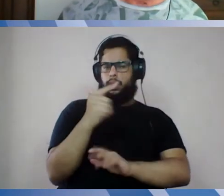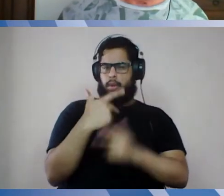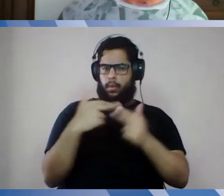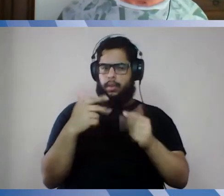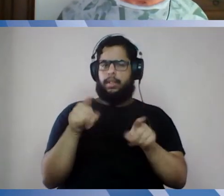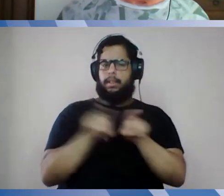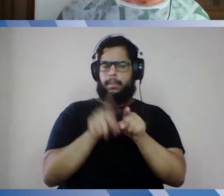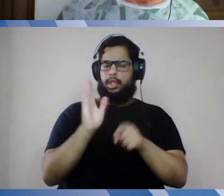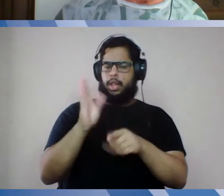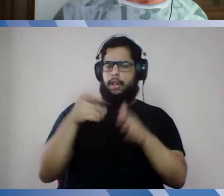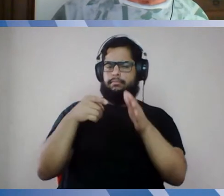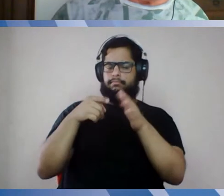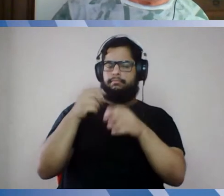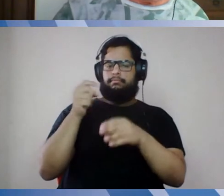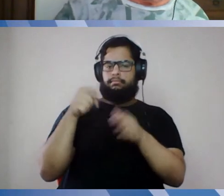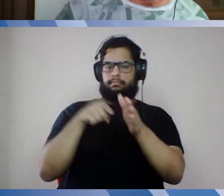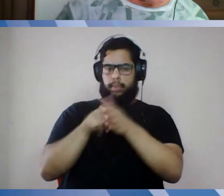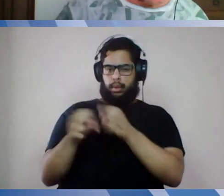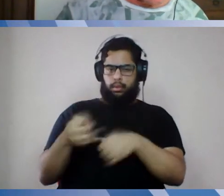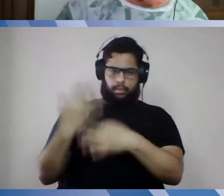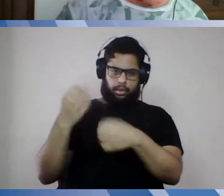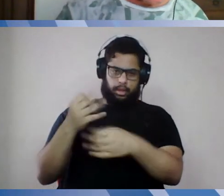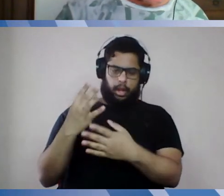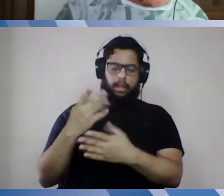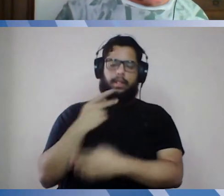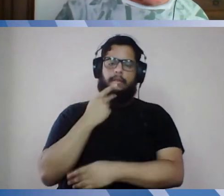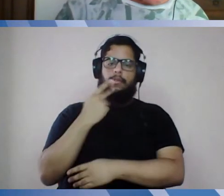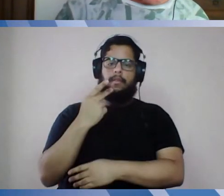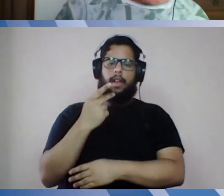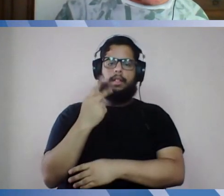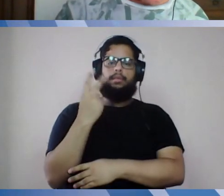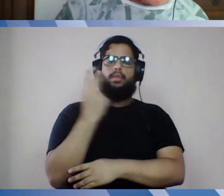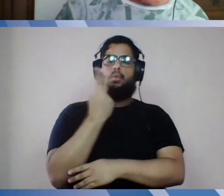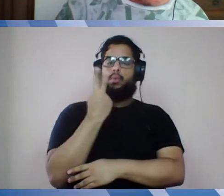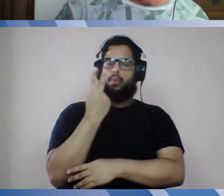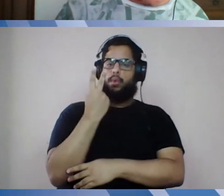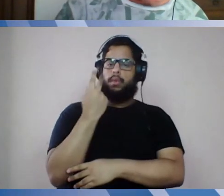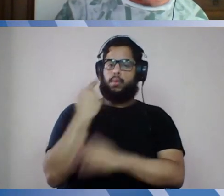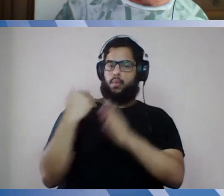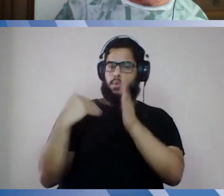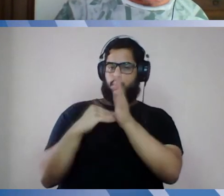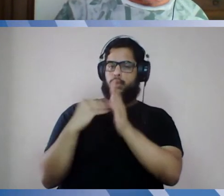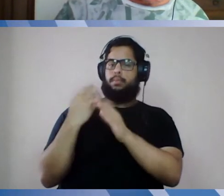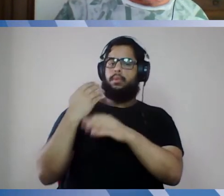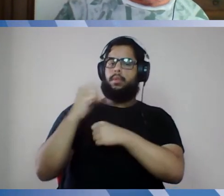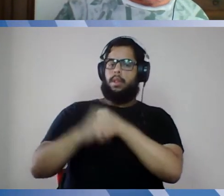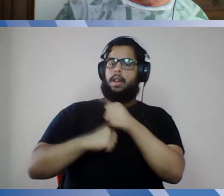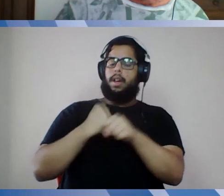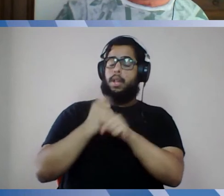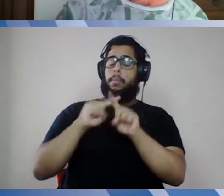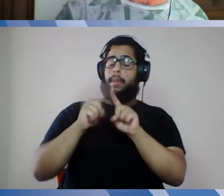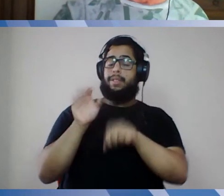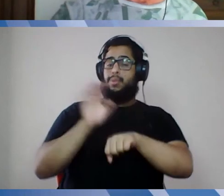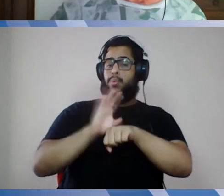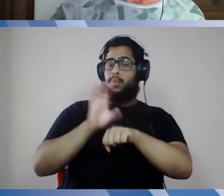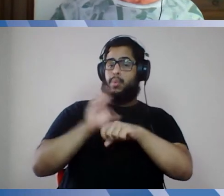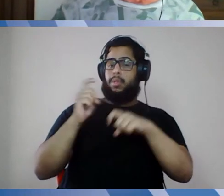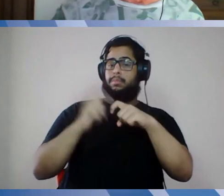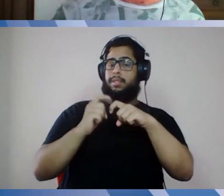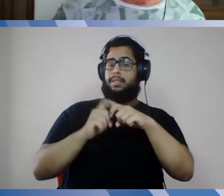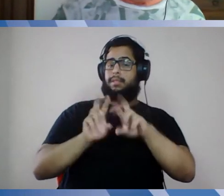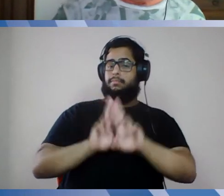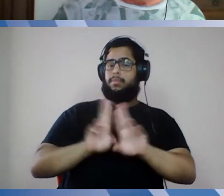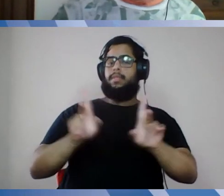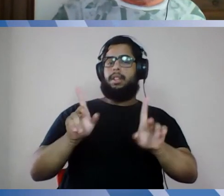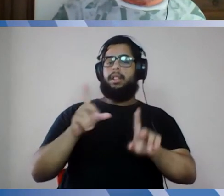também, que fala-se somente nos últimos dois anos, mas que o curso de Medicina teria essa particularidade de ter a